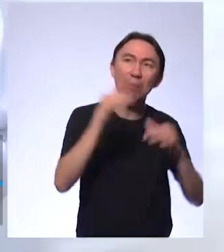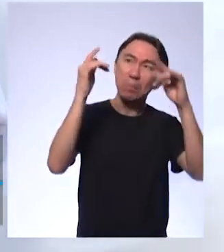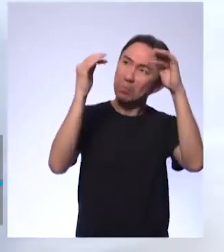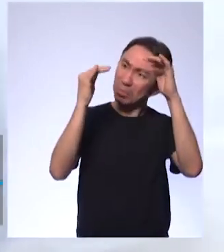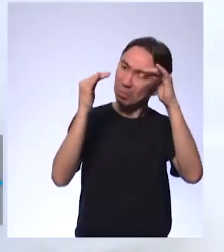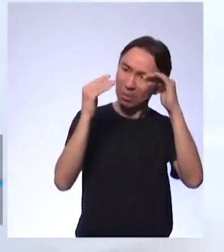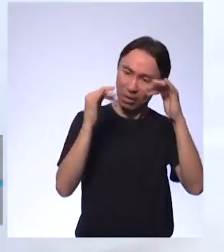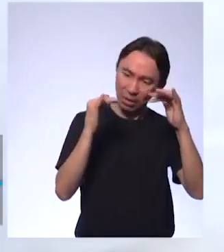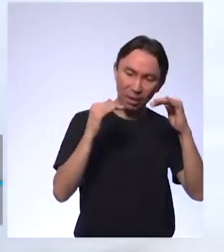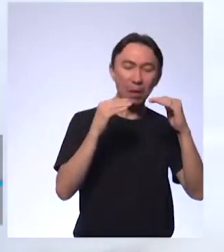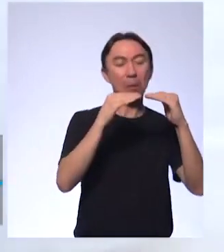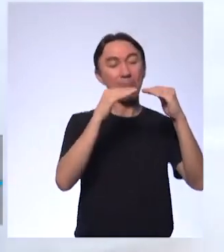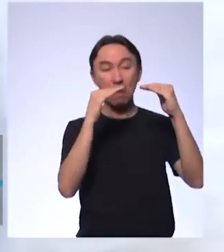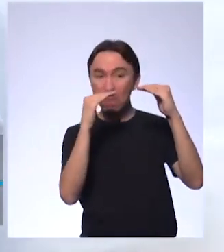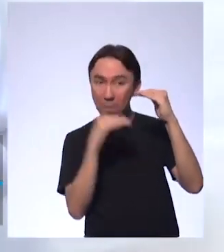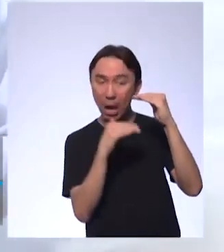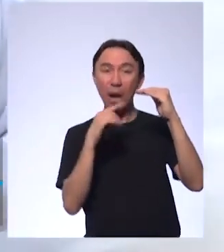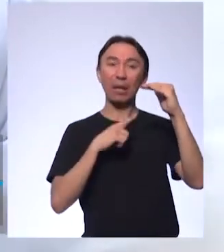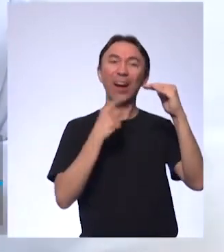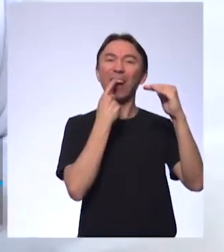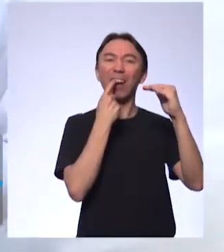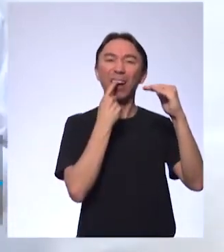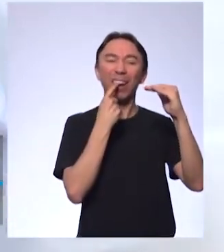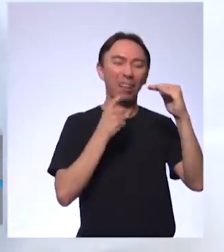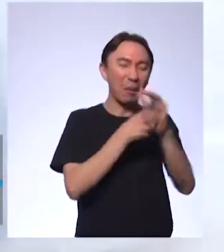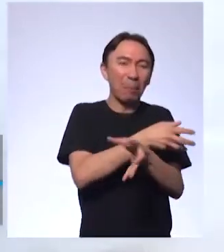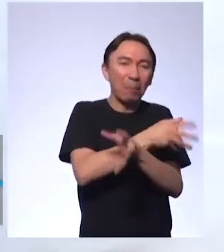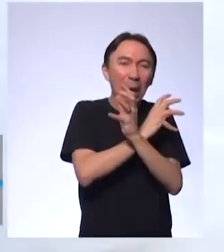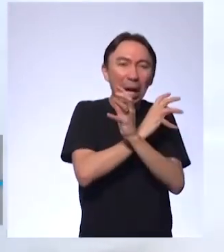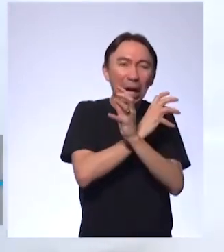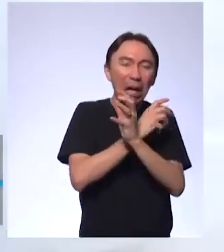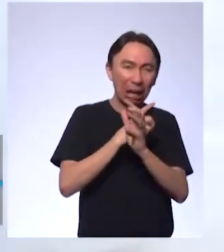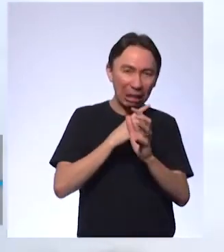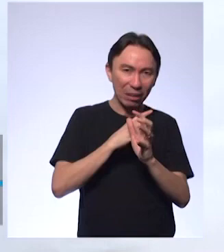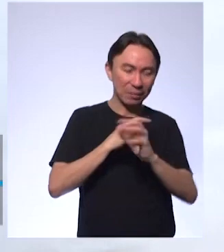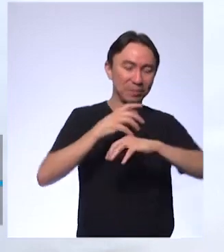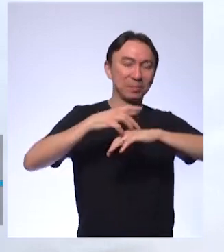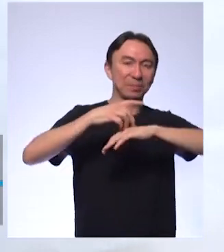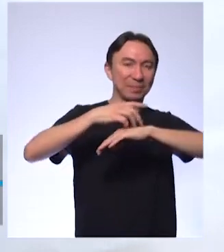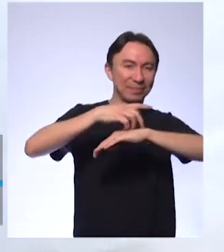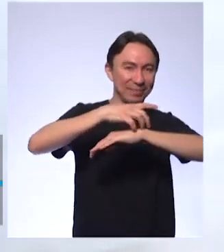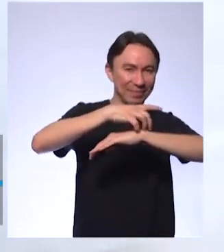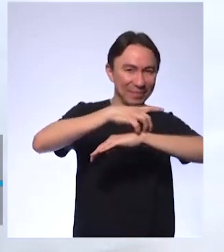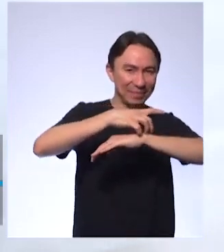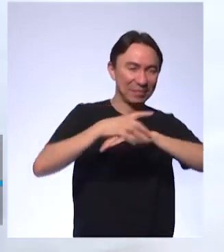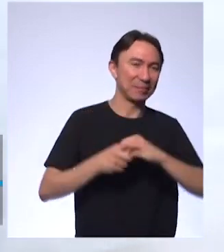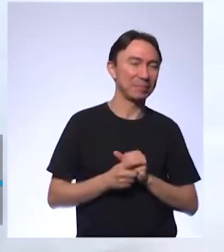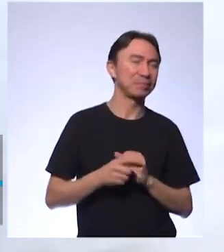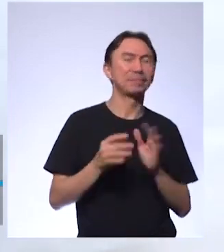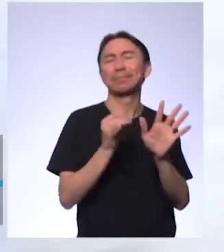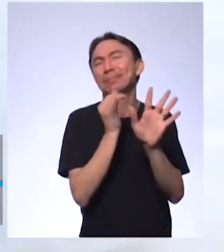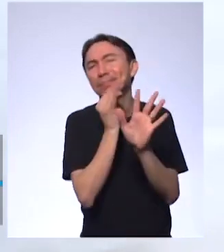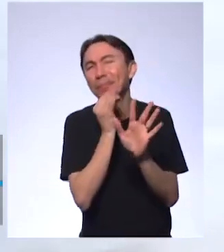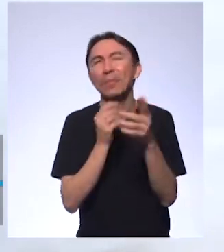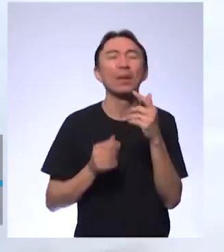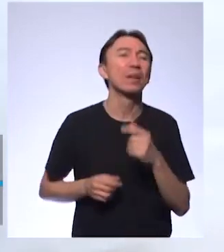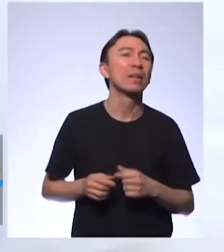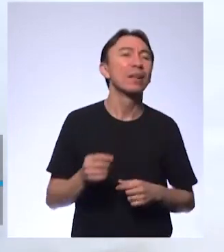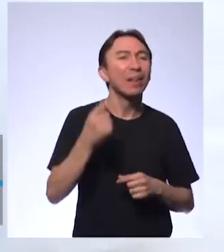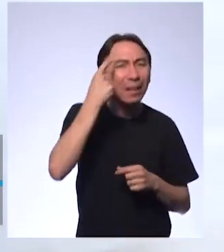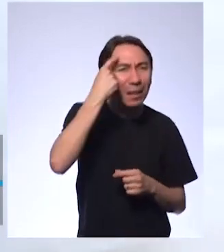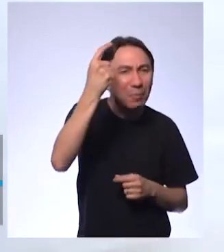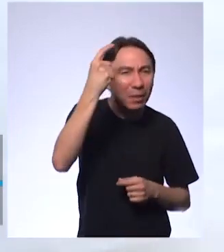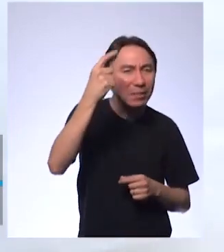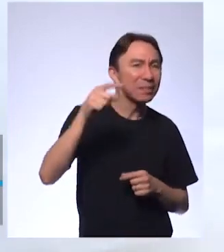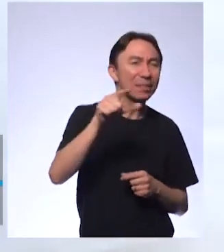aceita. Mas como teria ocorrido? Você lembra quando você um dia estava próximo de um lago ou de uma poça d